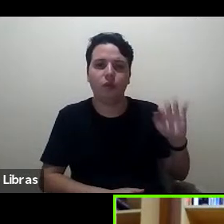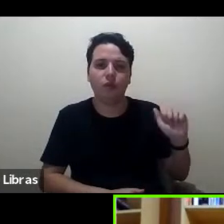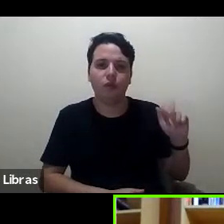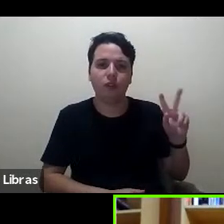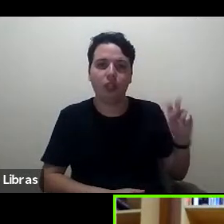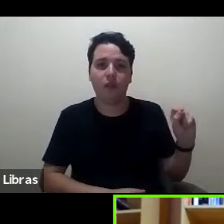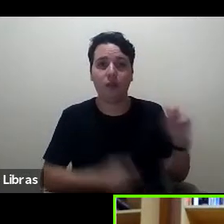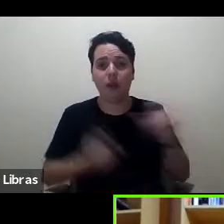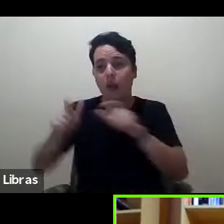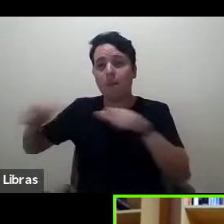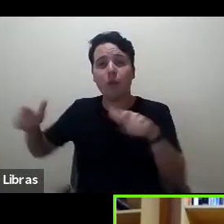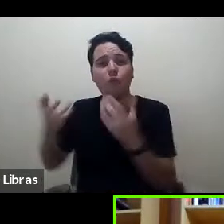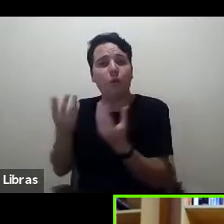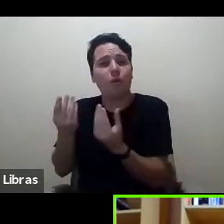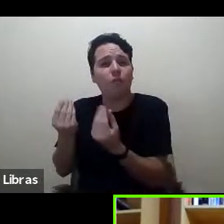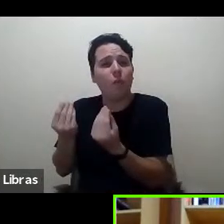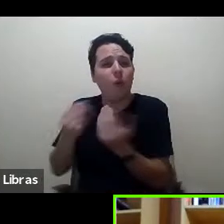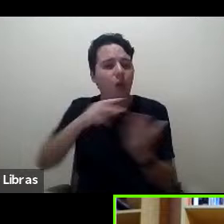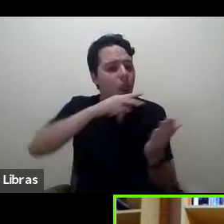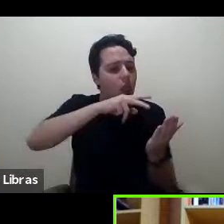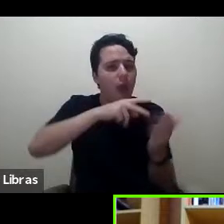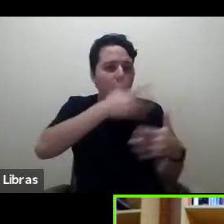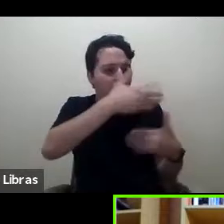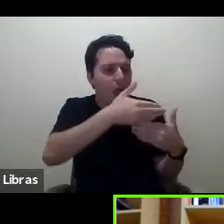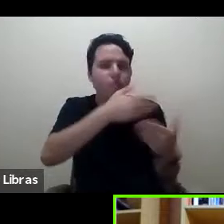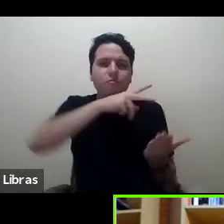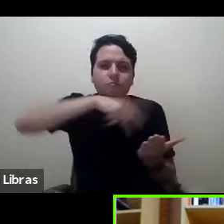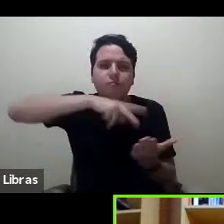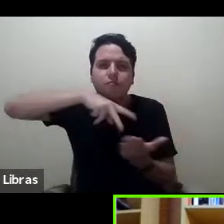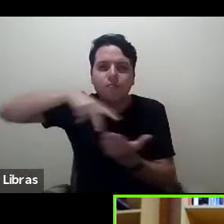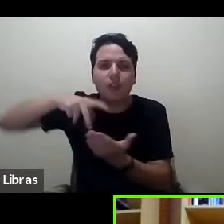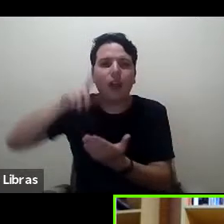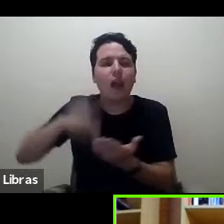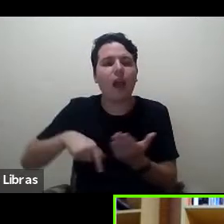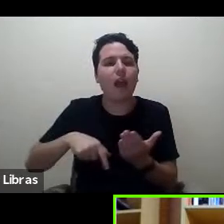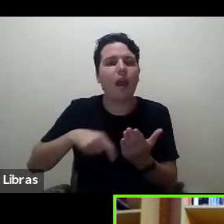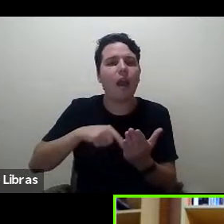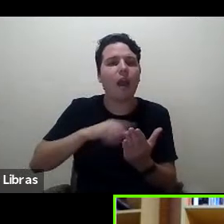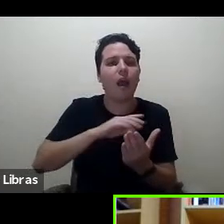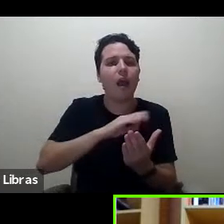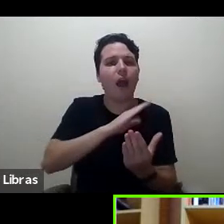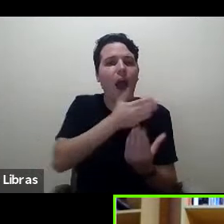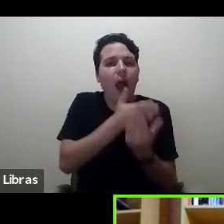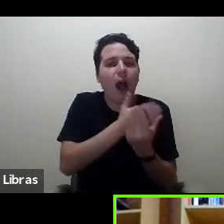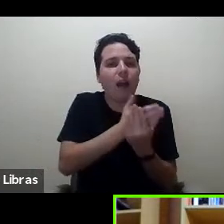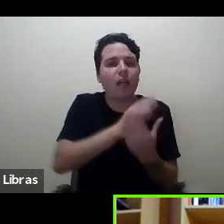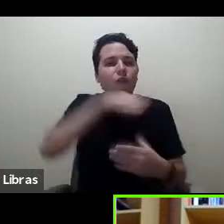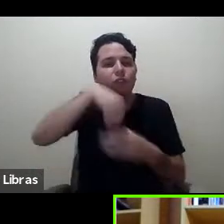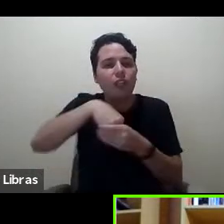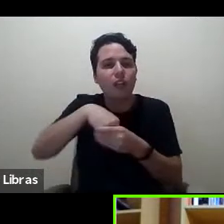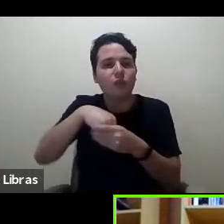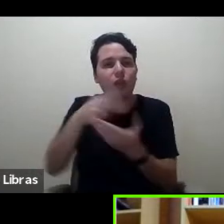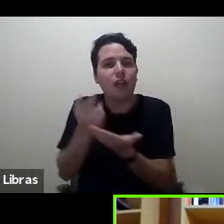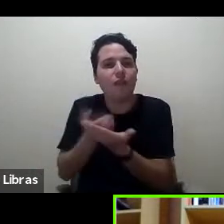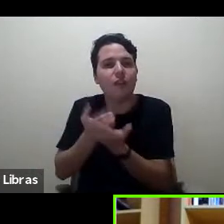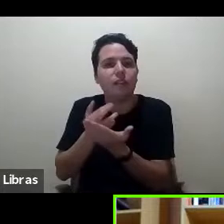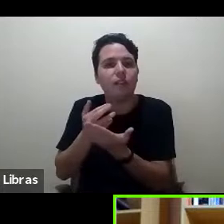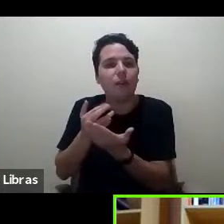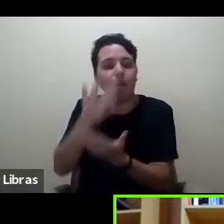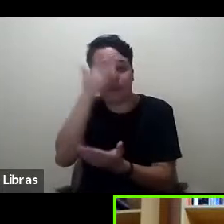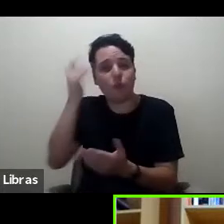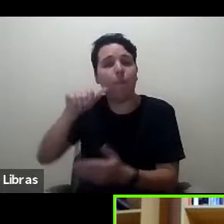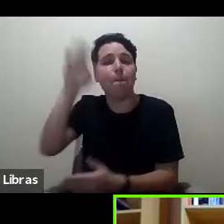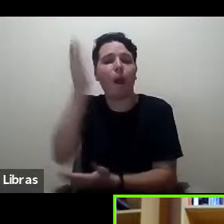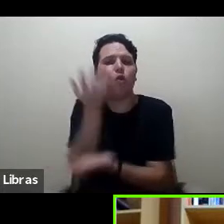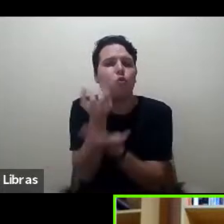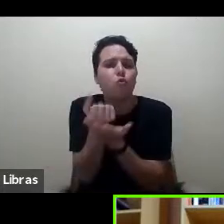As resenhas, muitas vezes, são arquivos nas revistas que têm maior número de downloads e elas